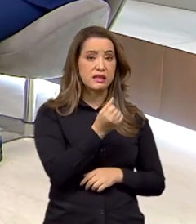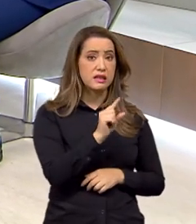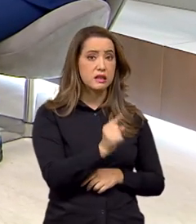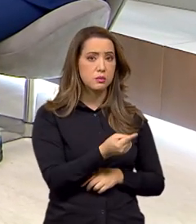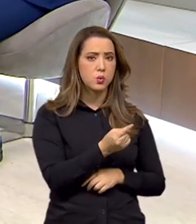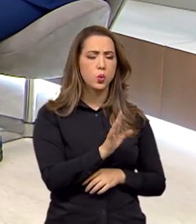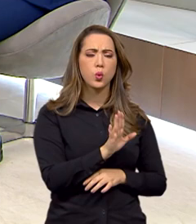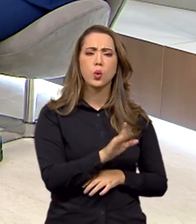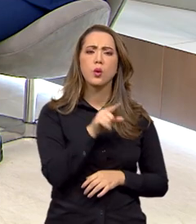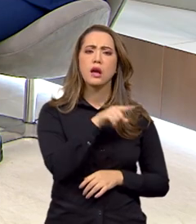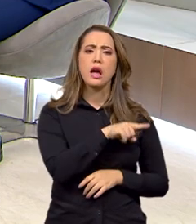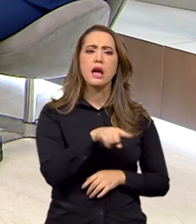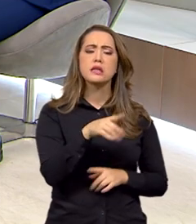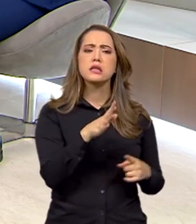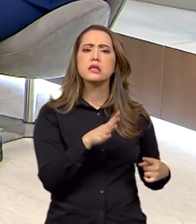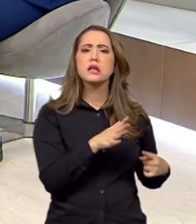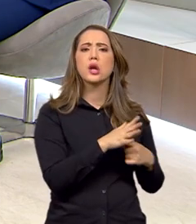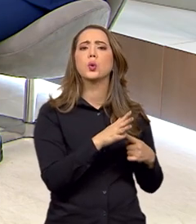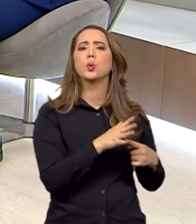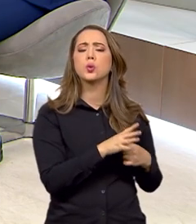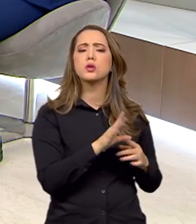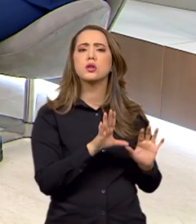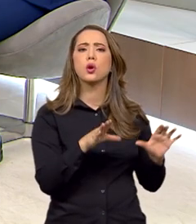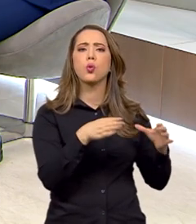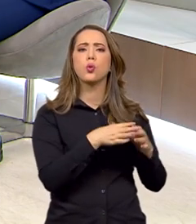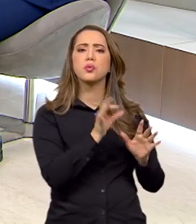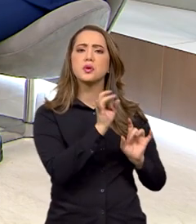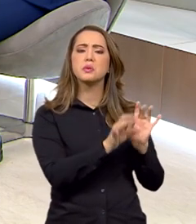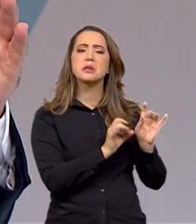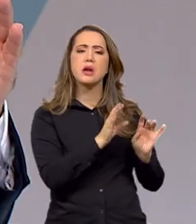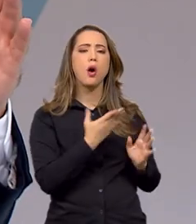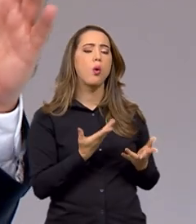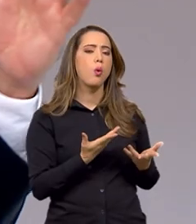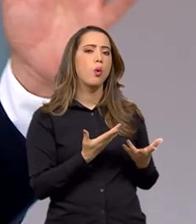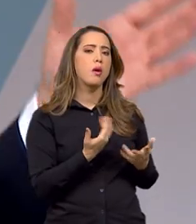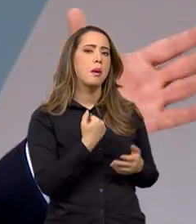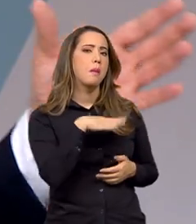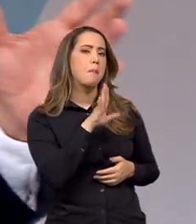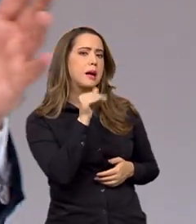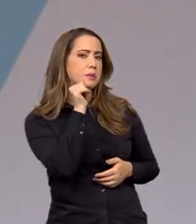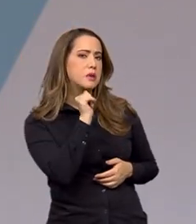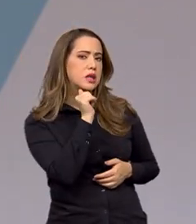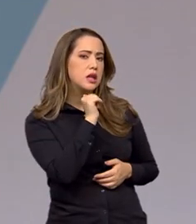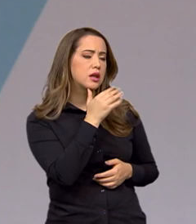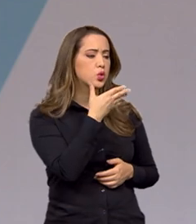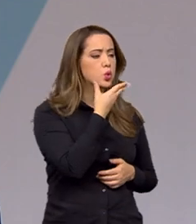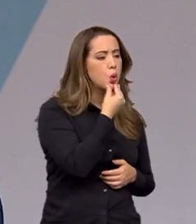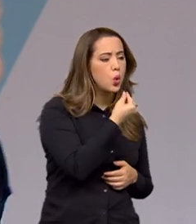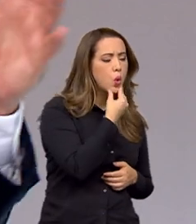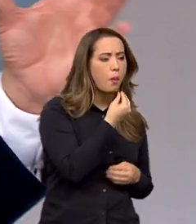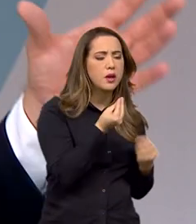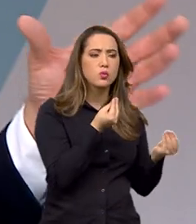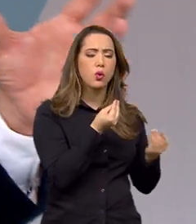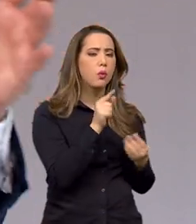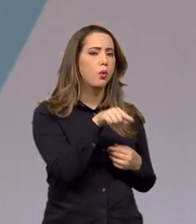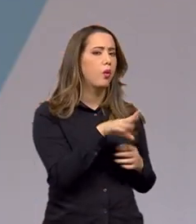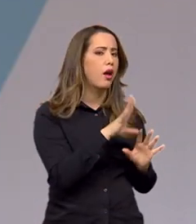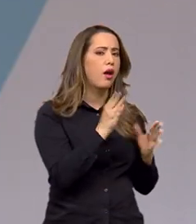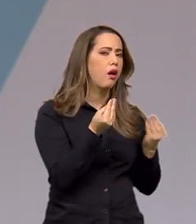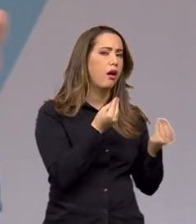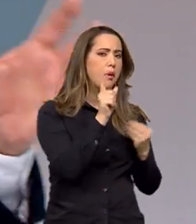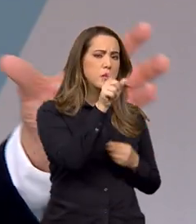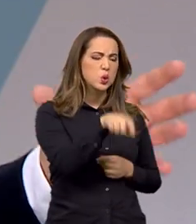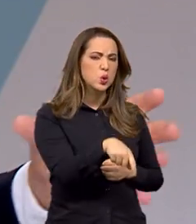Essas denúncias, elas têm um público específico em termos... Envolve mais meninas do que meninos? Como que é o perfil do